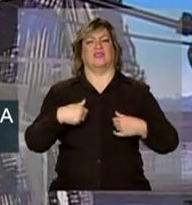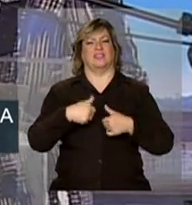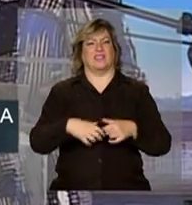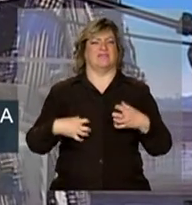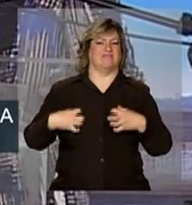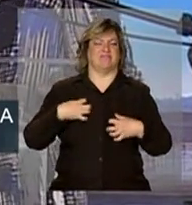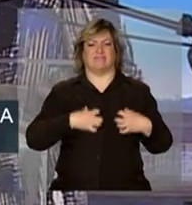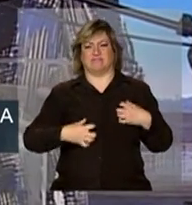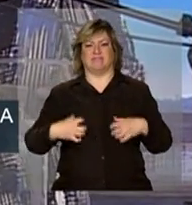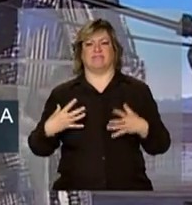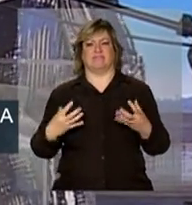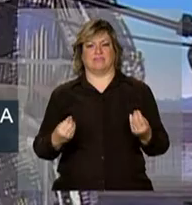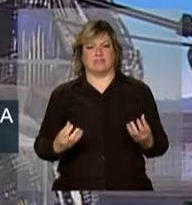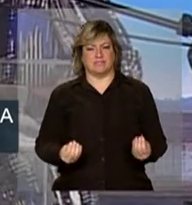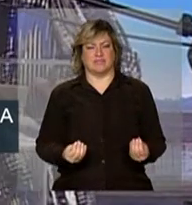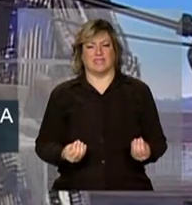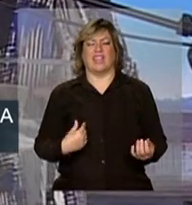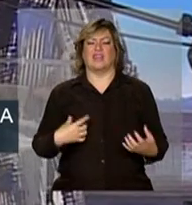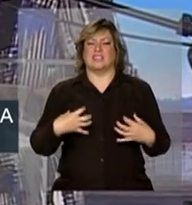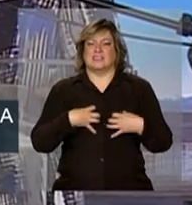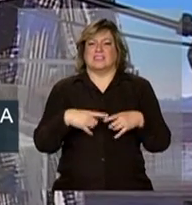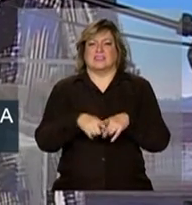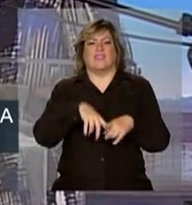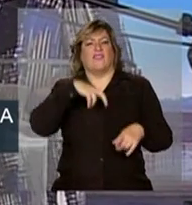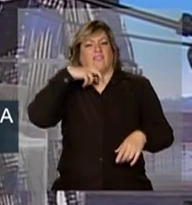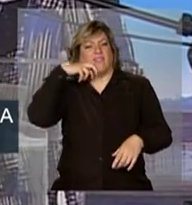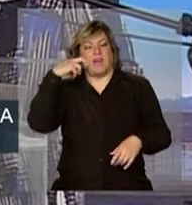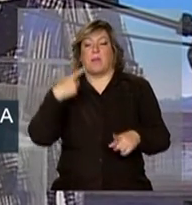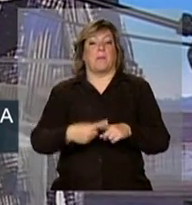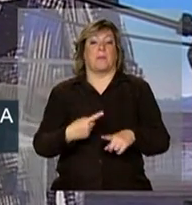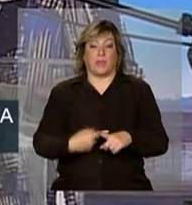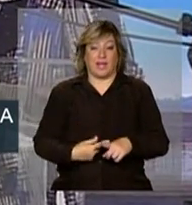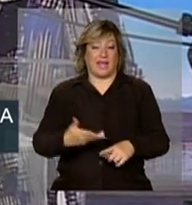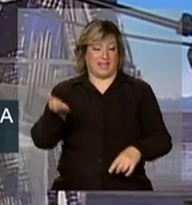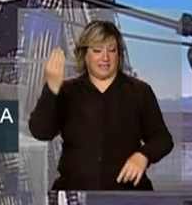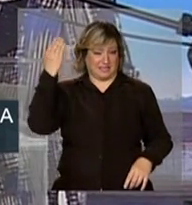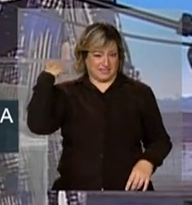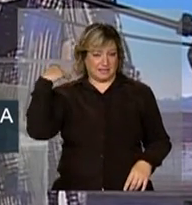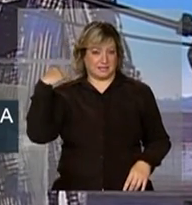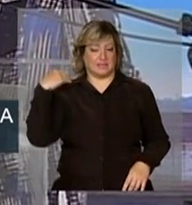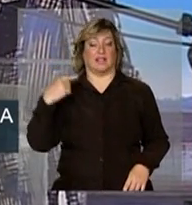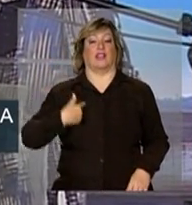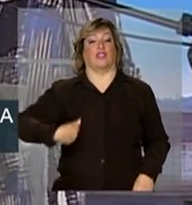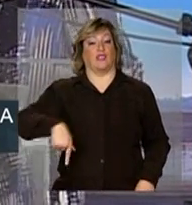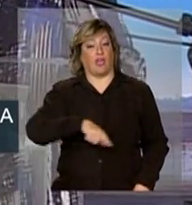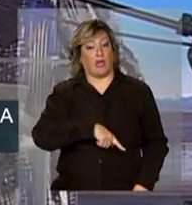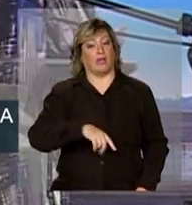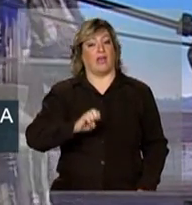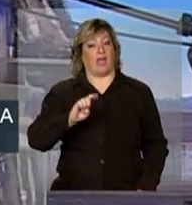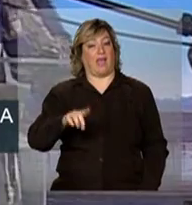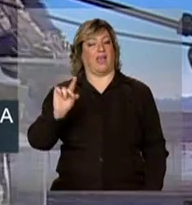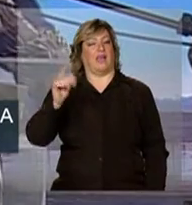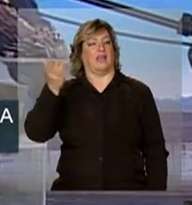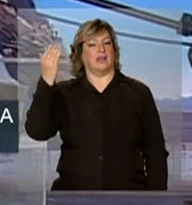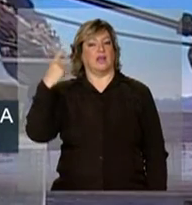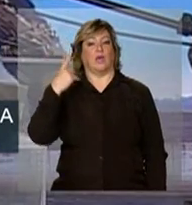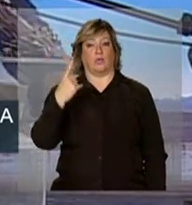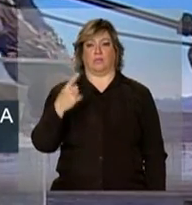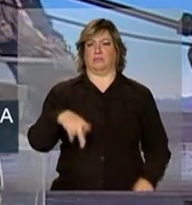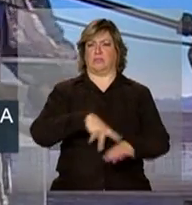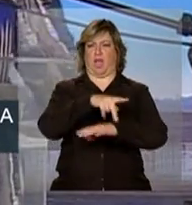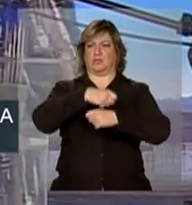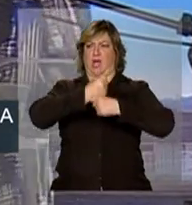muito até envergonhada. O fato de que nós éramos um país com grandes